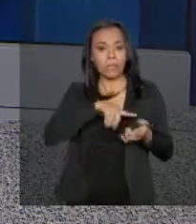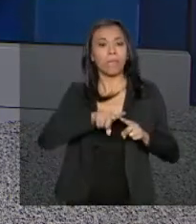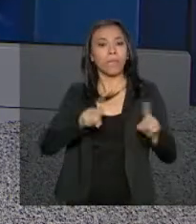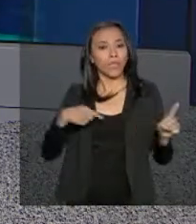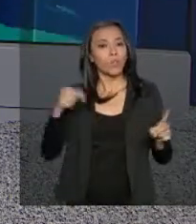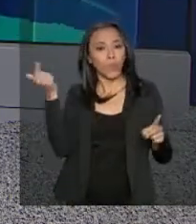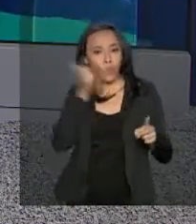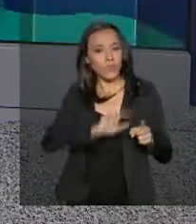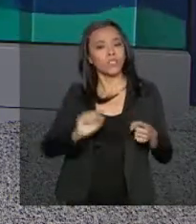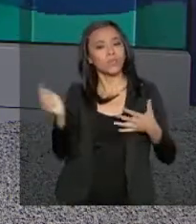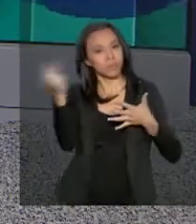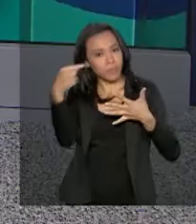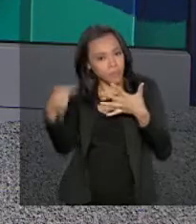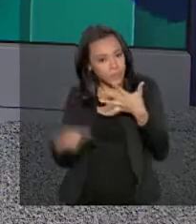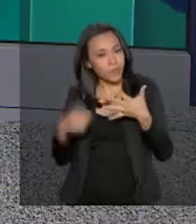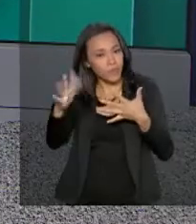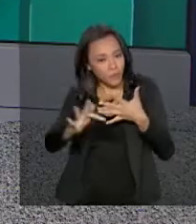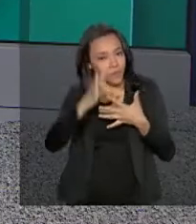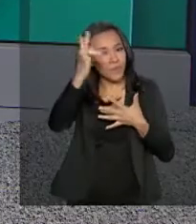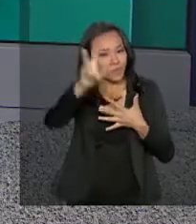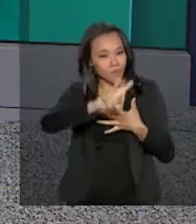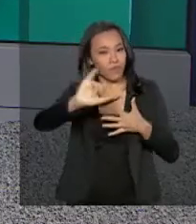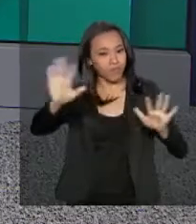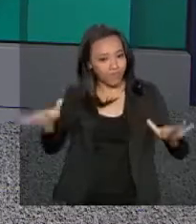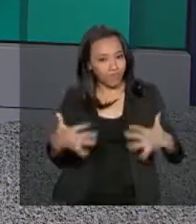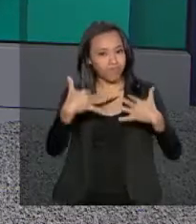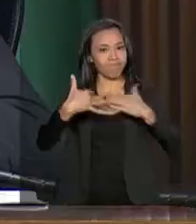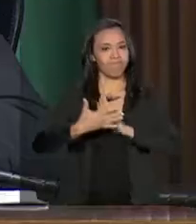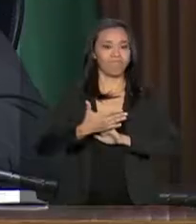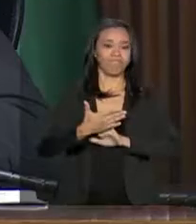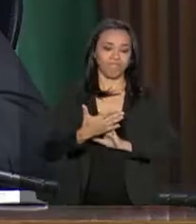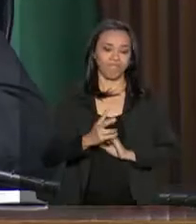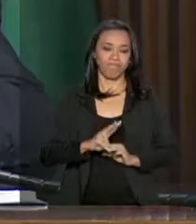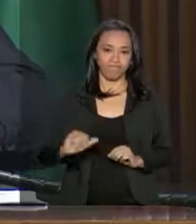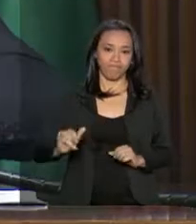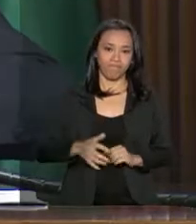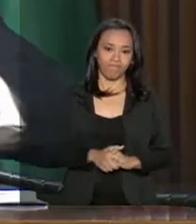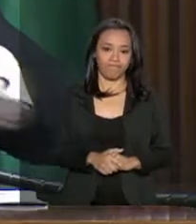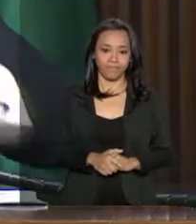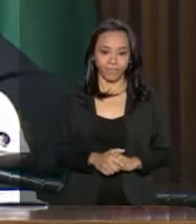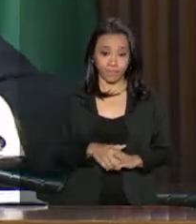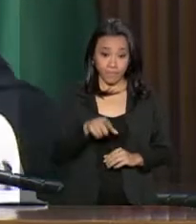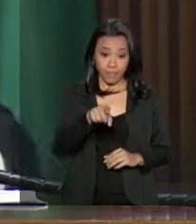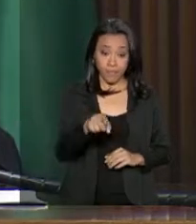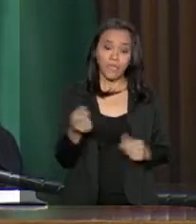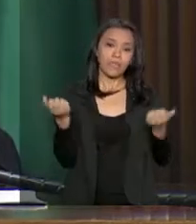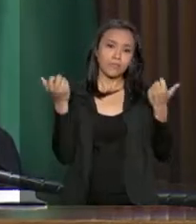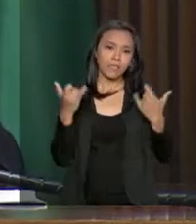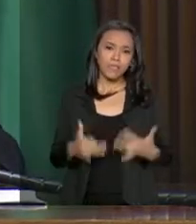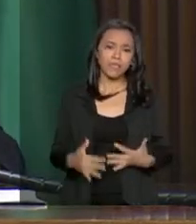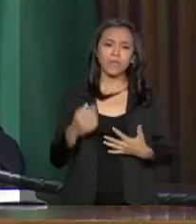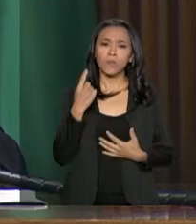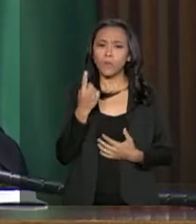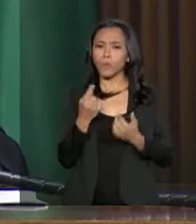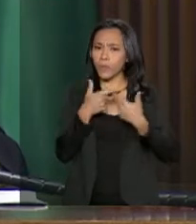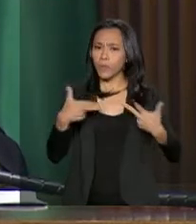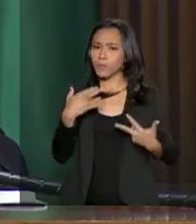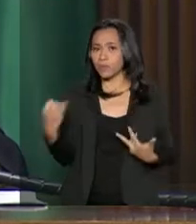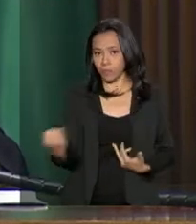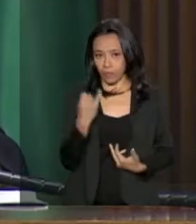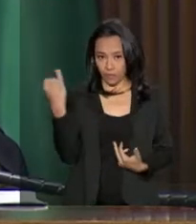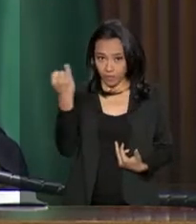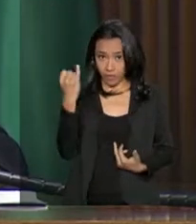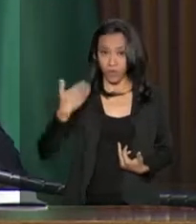conquistados e que no futuro serão reconhecidos. Um fato importante do nosso governo, que é o seguinte,